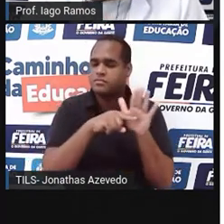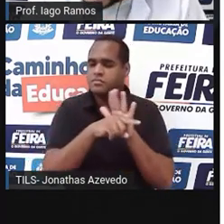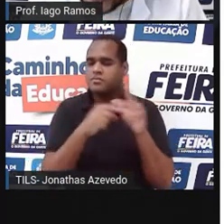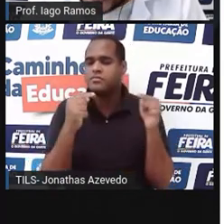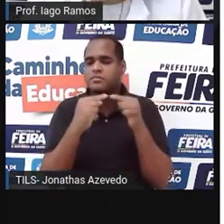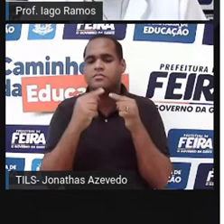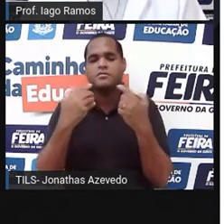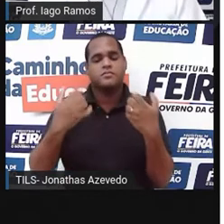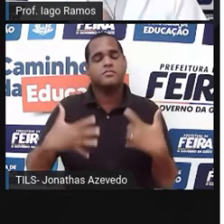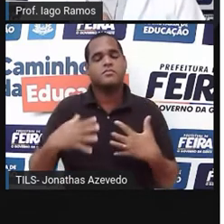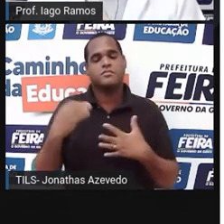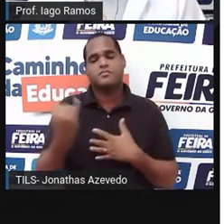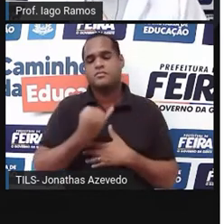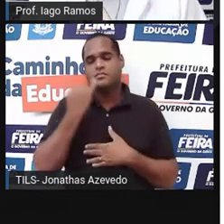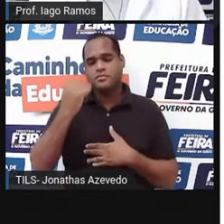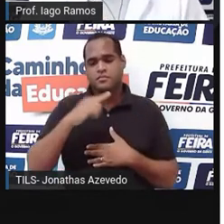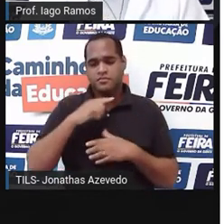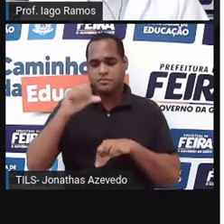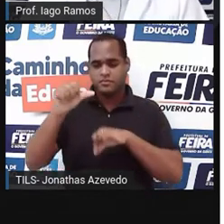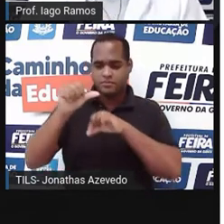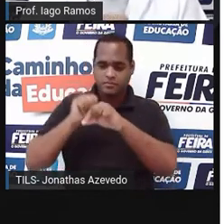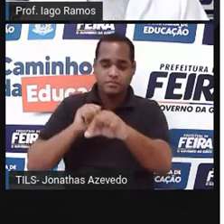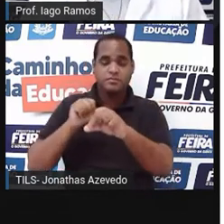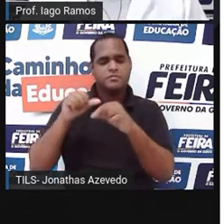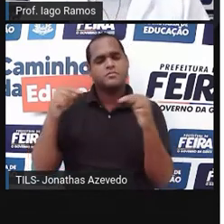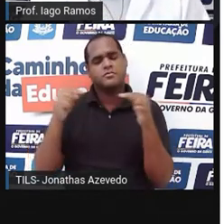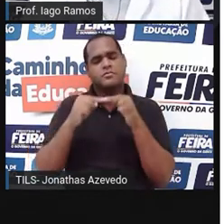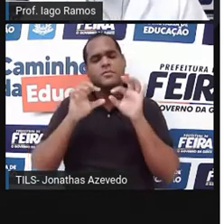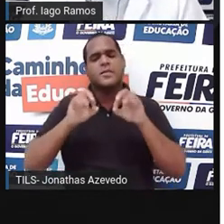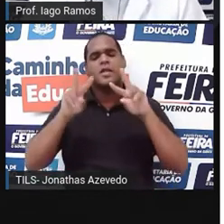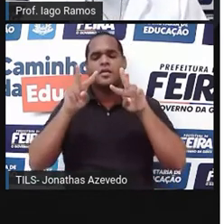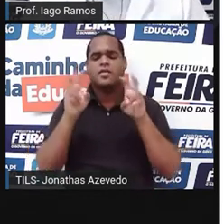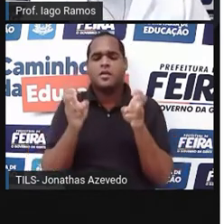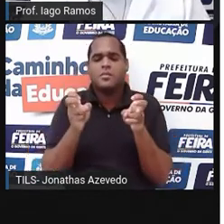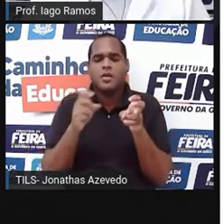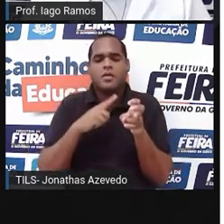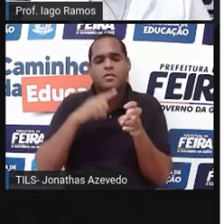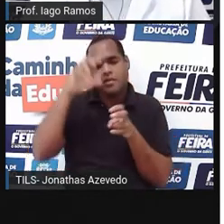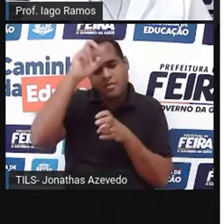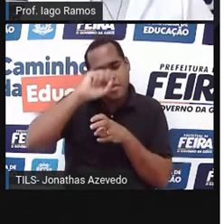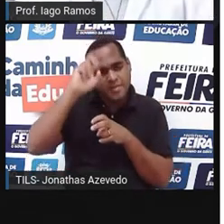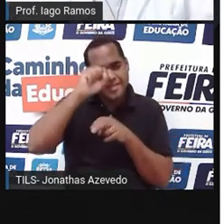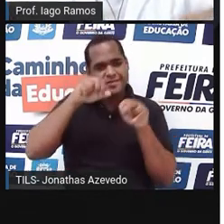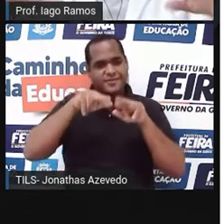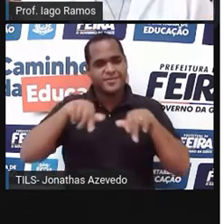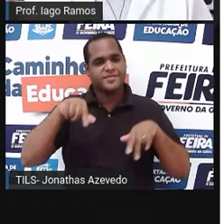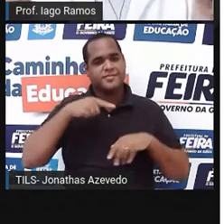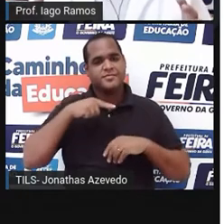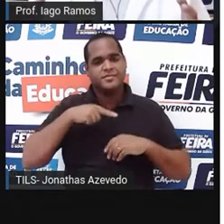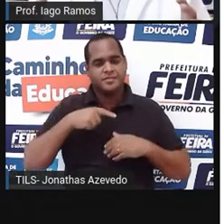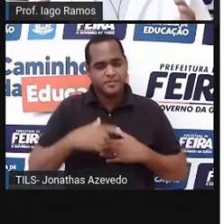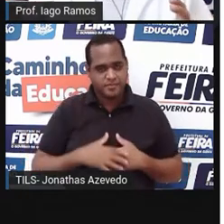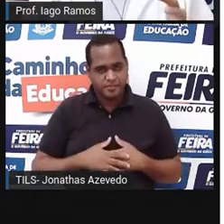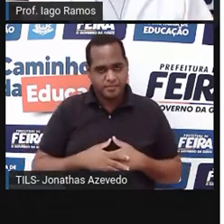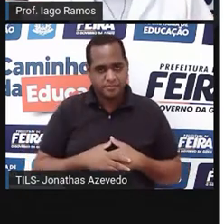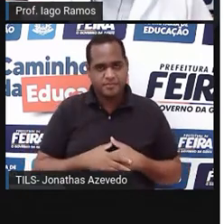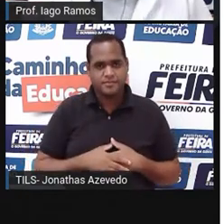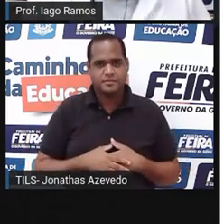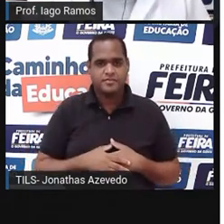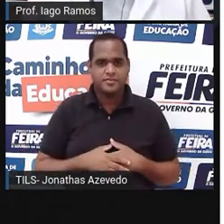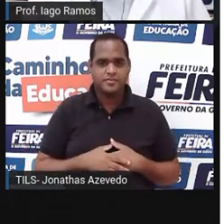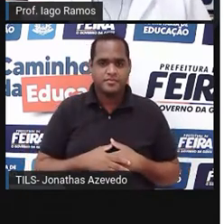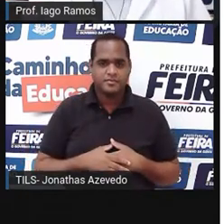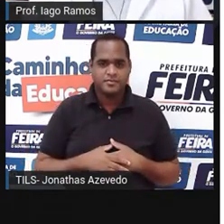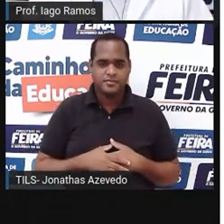excelentíssima alternativa quando o assunto é aprender alguma coisa. Não custa tentar, vamos